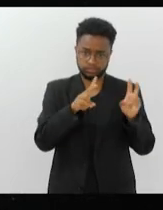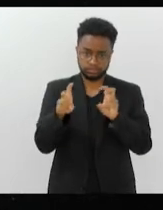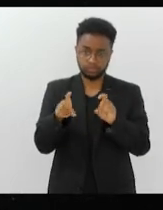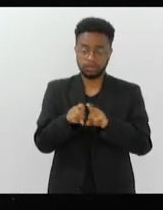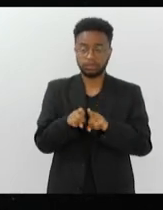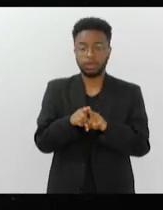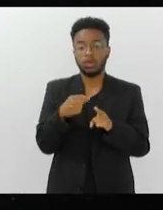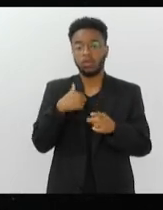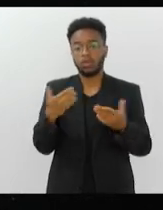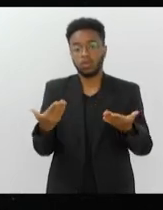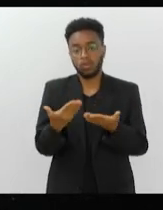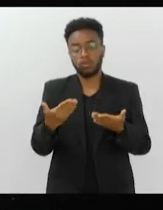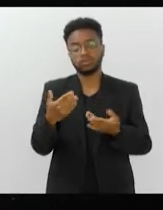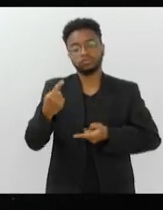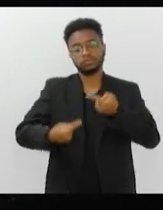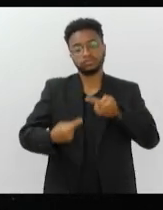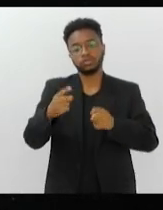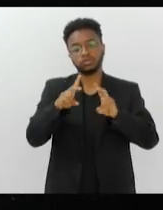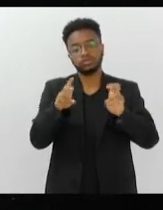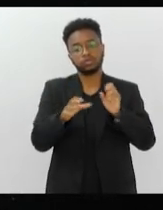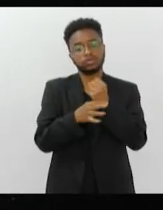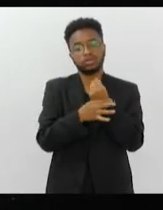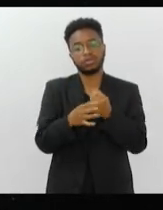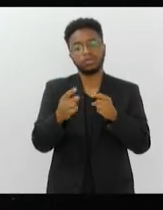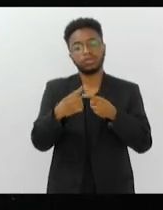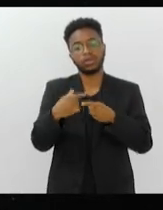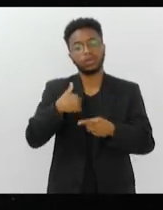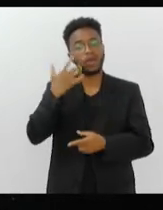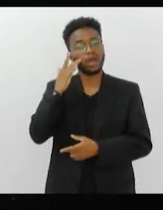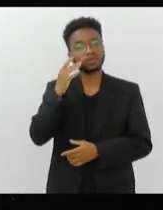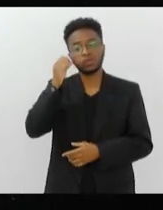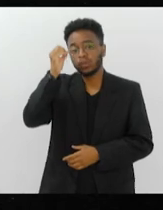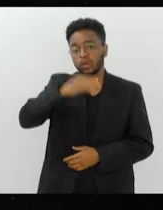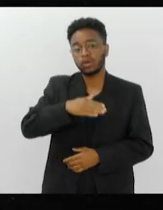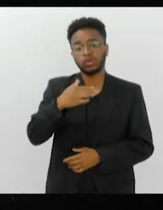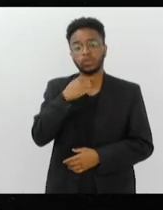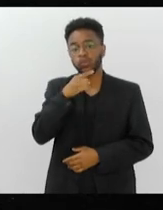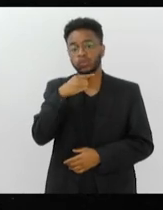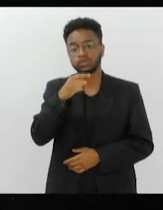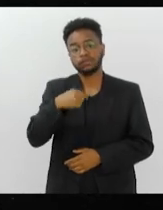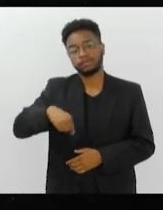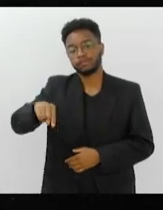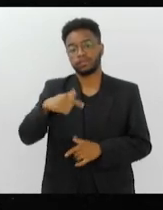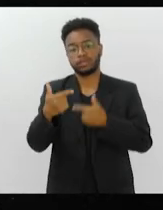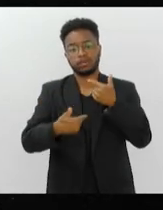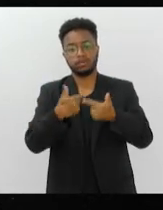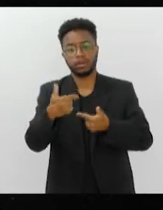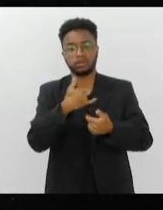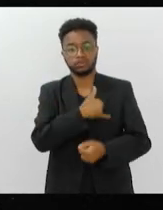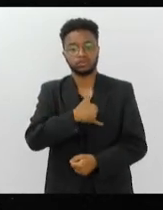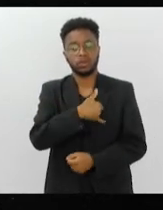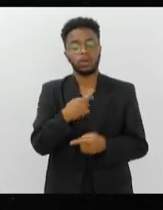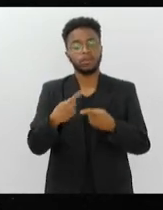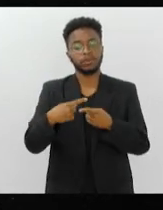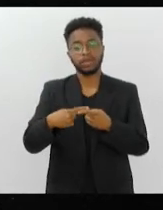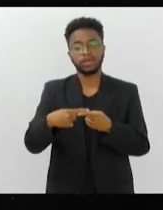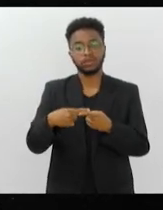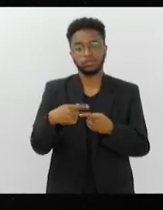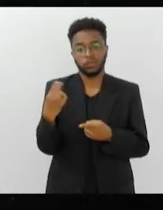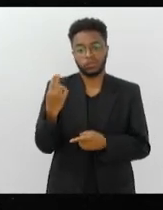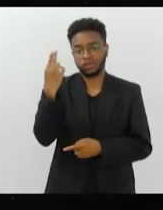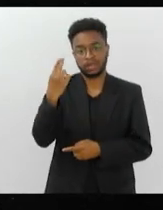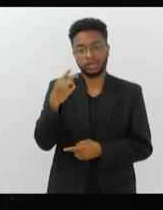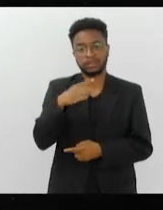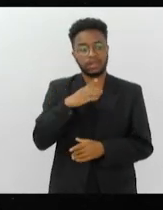essa questão de segurança, porque eu achei um absurdo, morador dizendo que não pôde sair para trabalhar em São João de Miriti, porque não tinha como sair, porque era